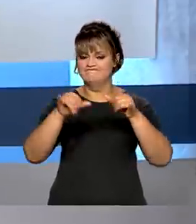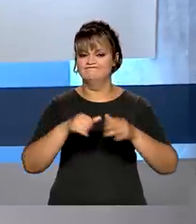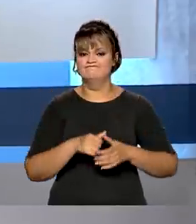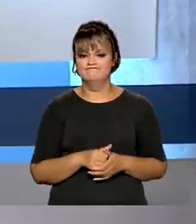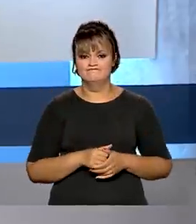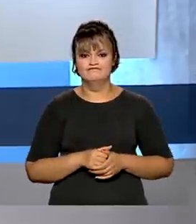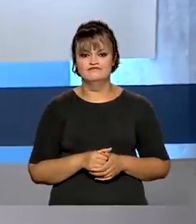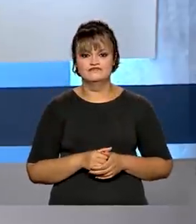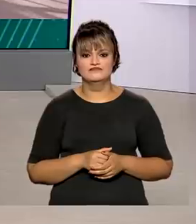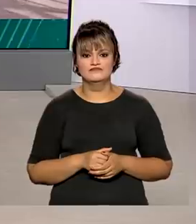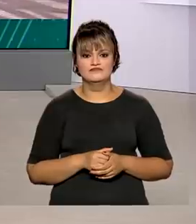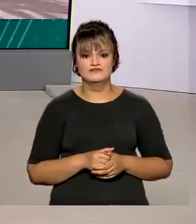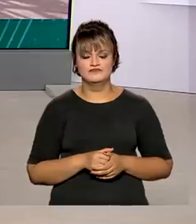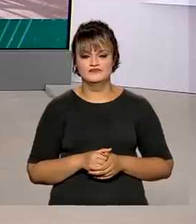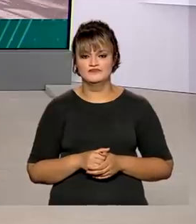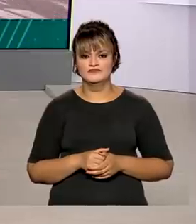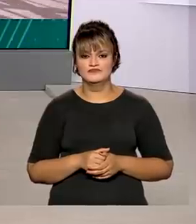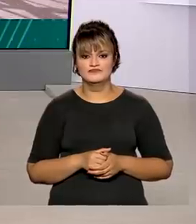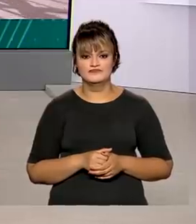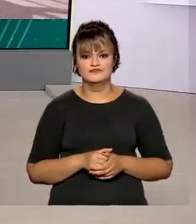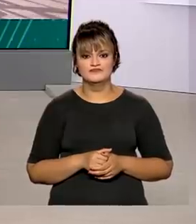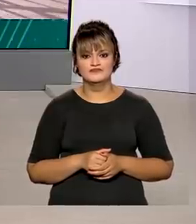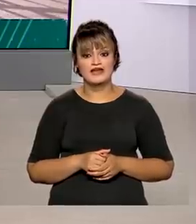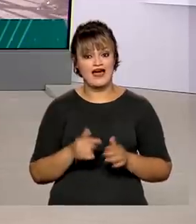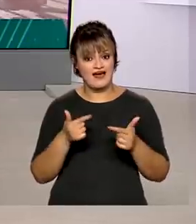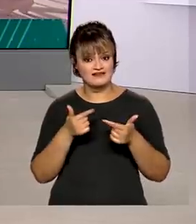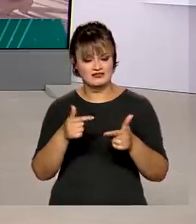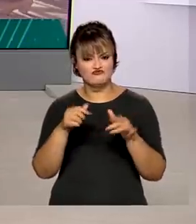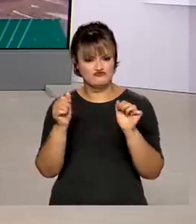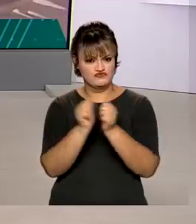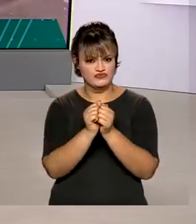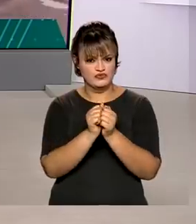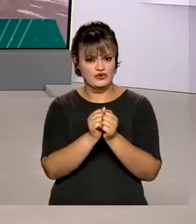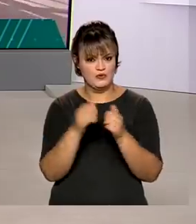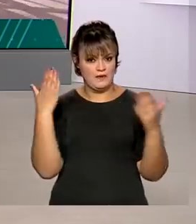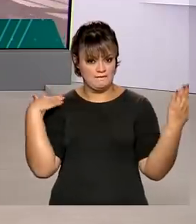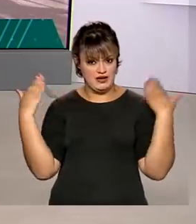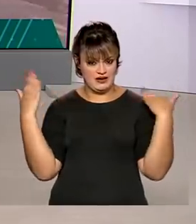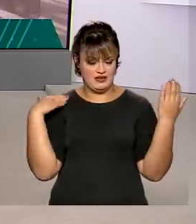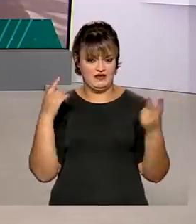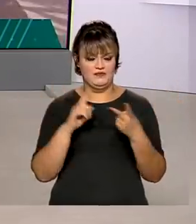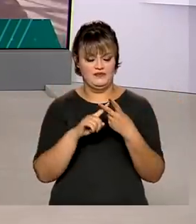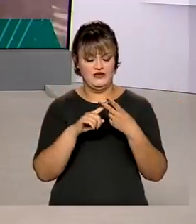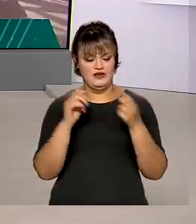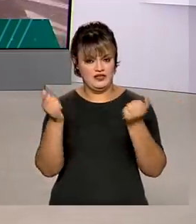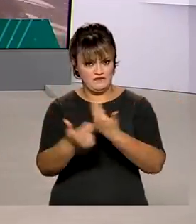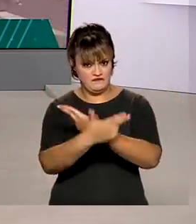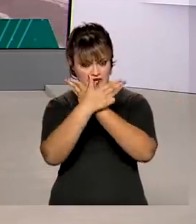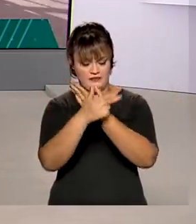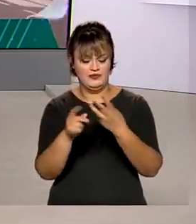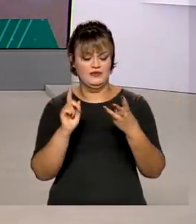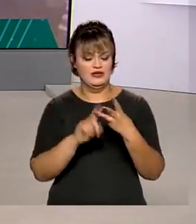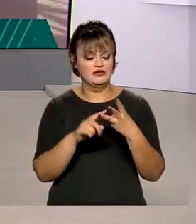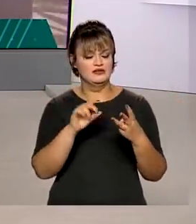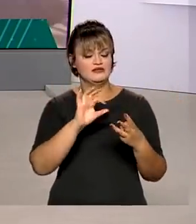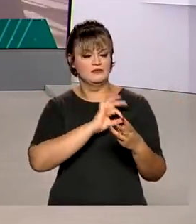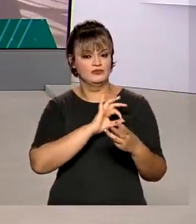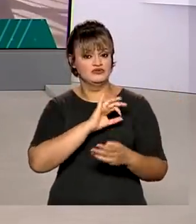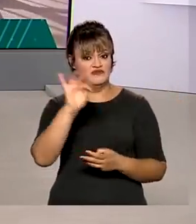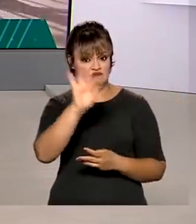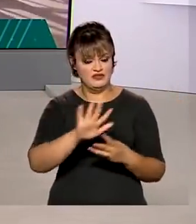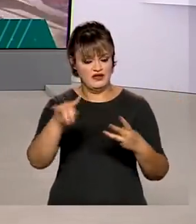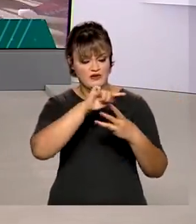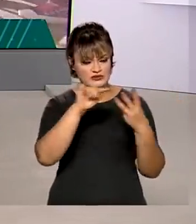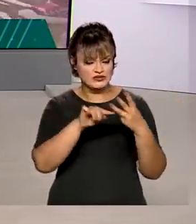feridos no trânsito. Uma operação conjunta da Marinha do Brasil, da Força Aérea Brasileira e da Polícia Federal